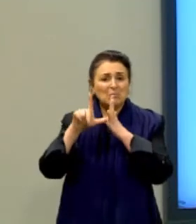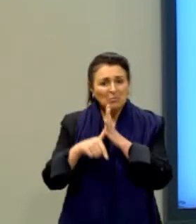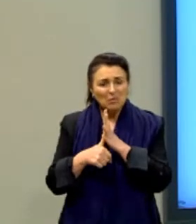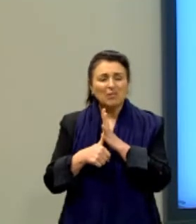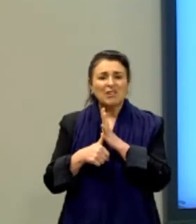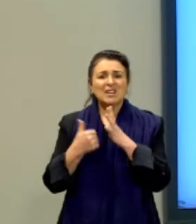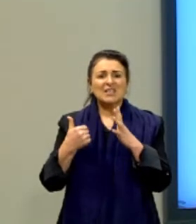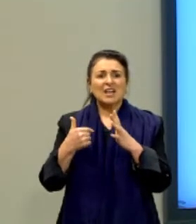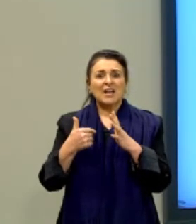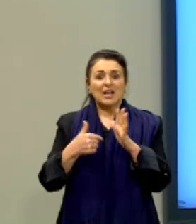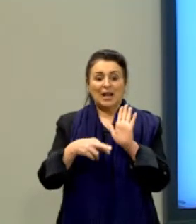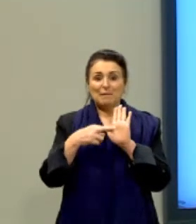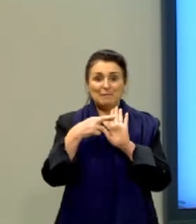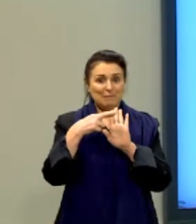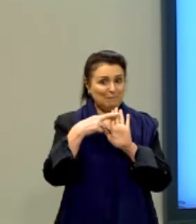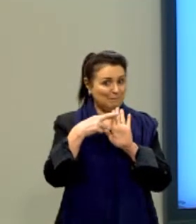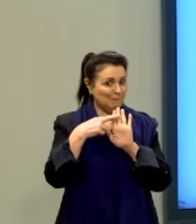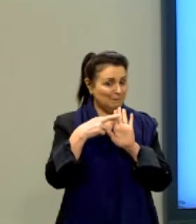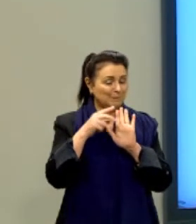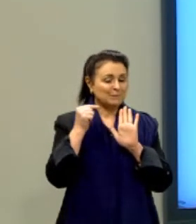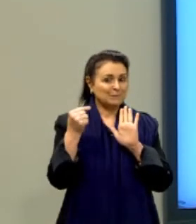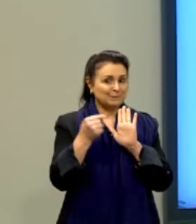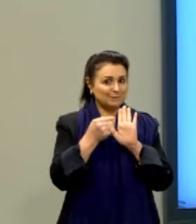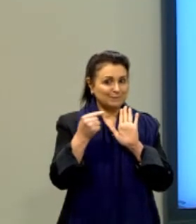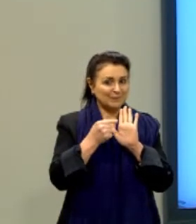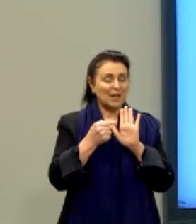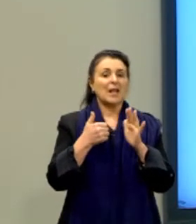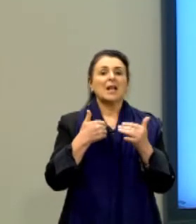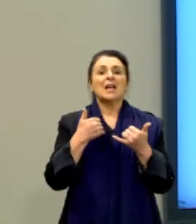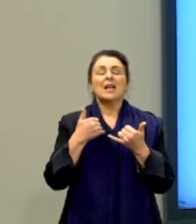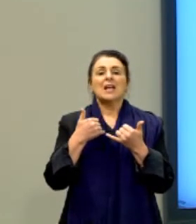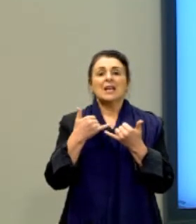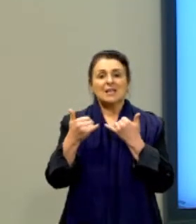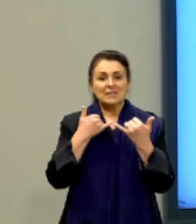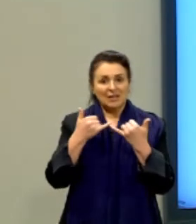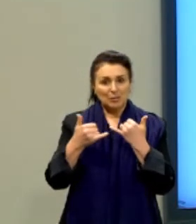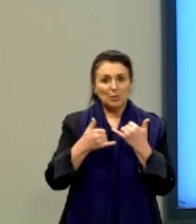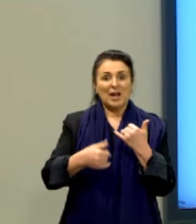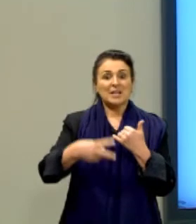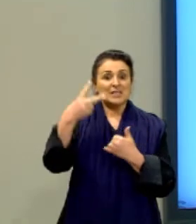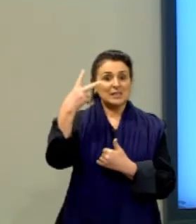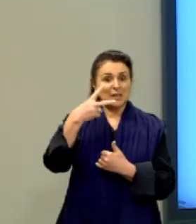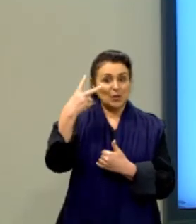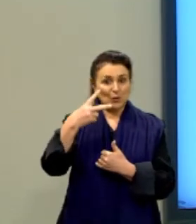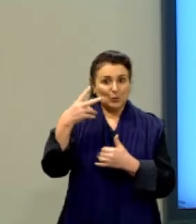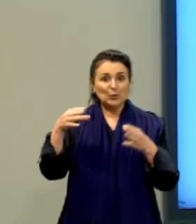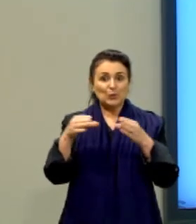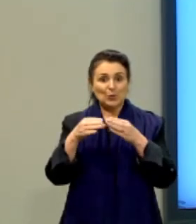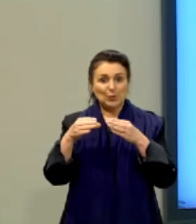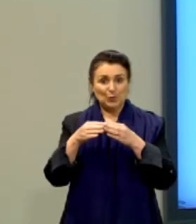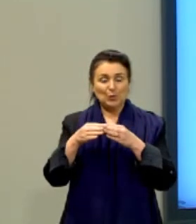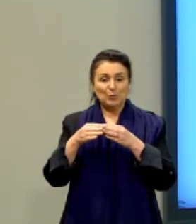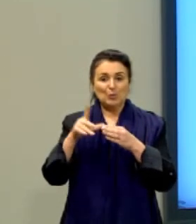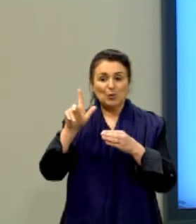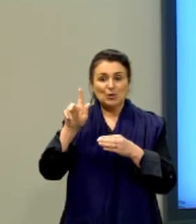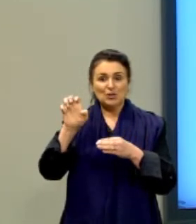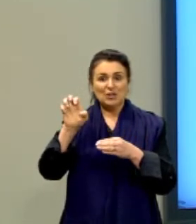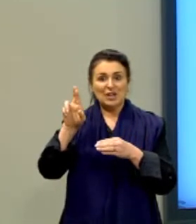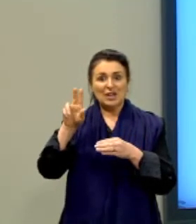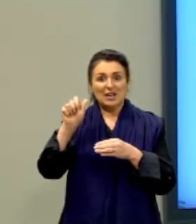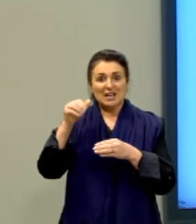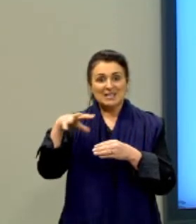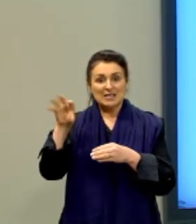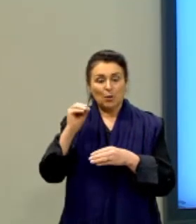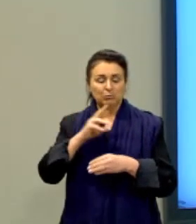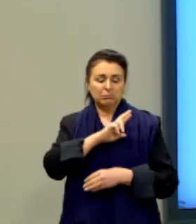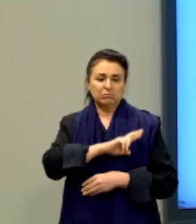Exemplo disso é a segunda geração romântica, que tinha como característica a glamorização